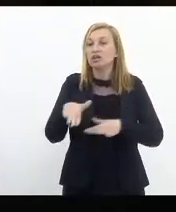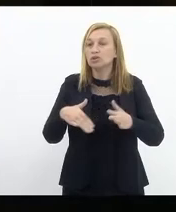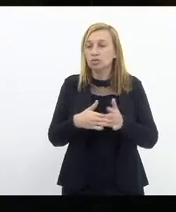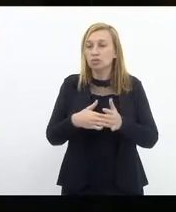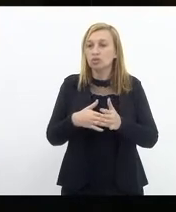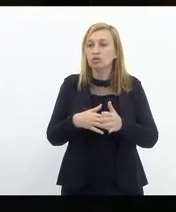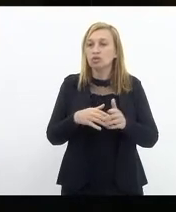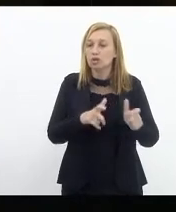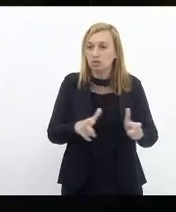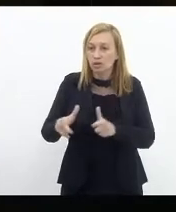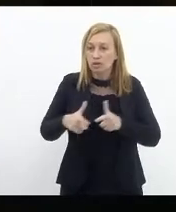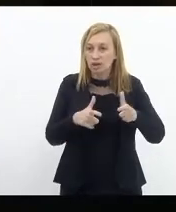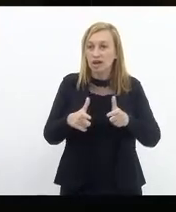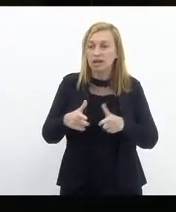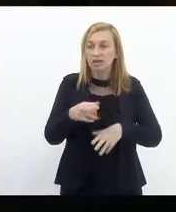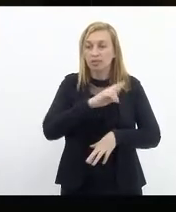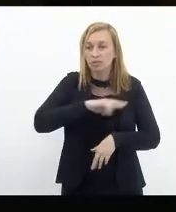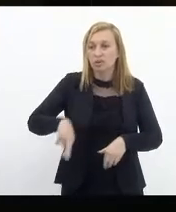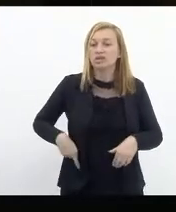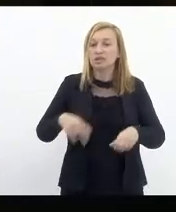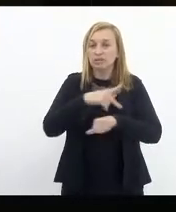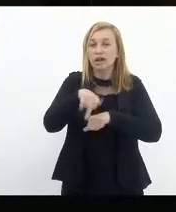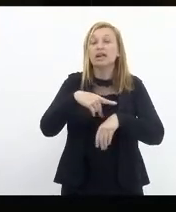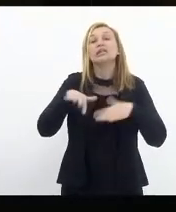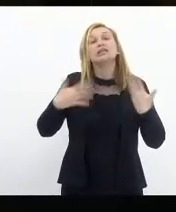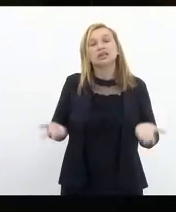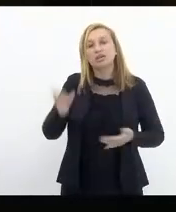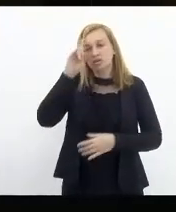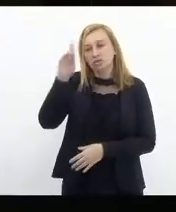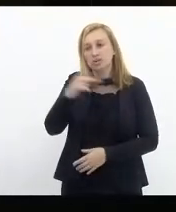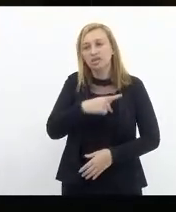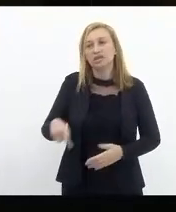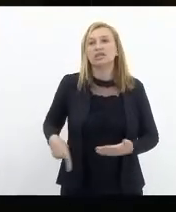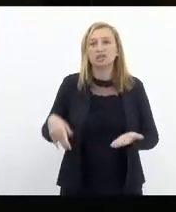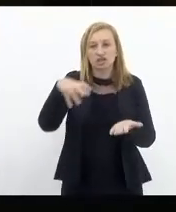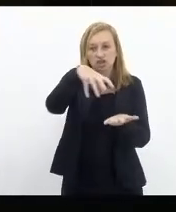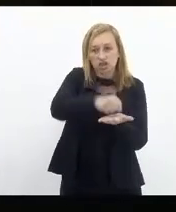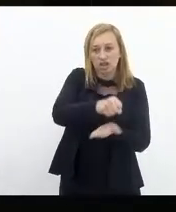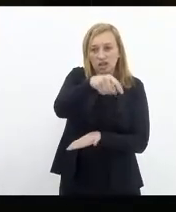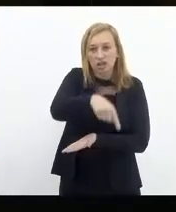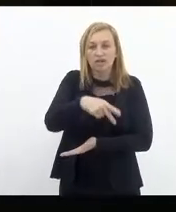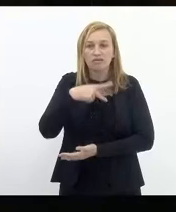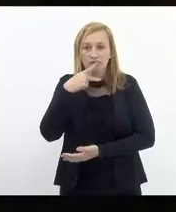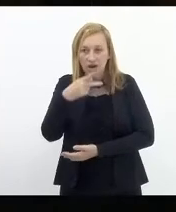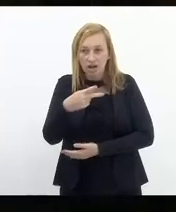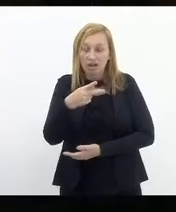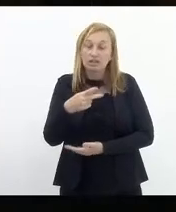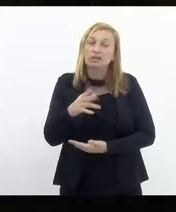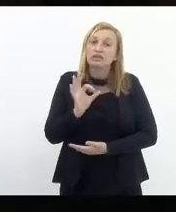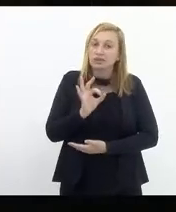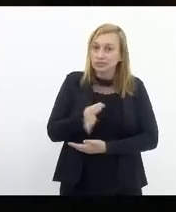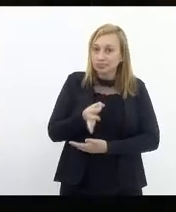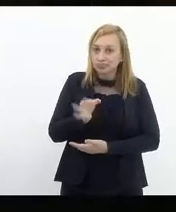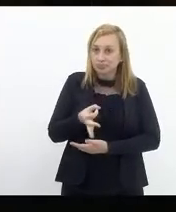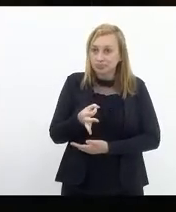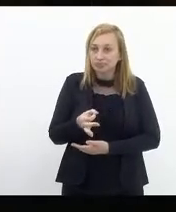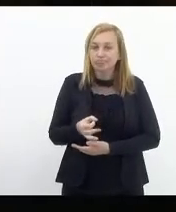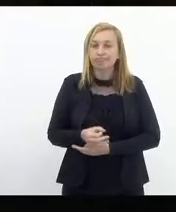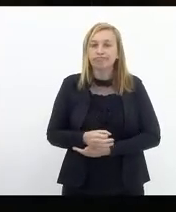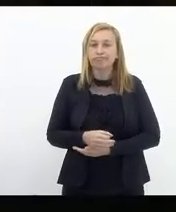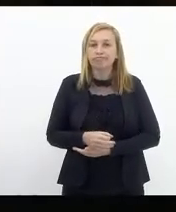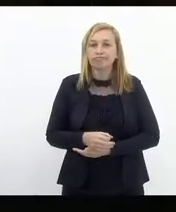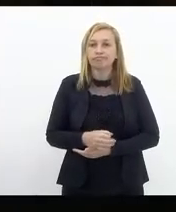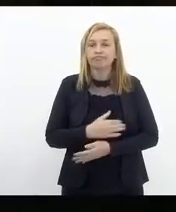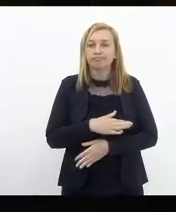nesse país. Então, senhor presidente, deixar aqui registrado essa fala, afinal de contas, aqueles